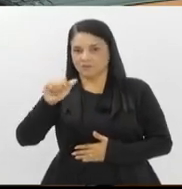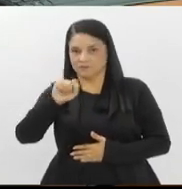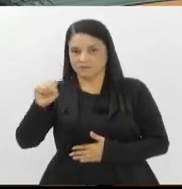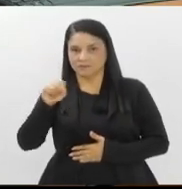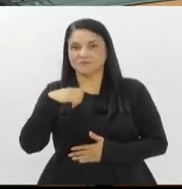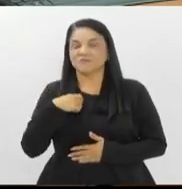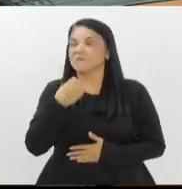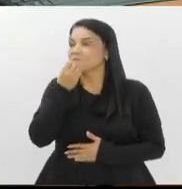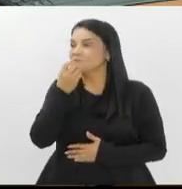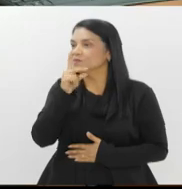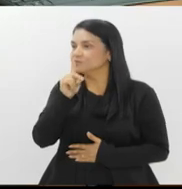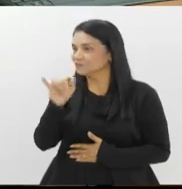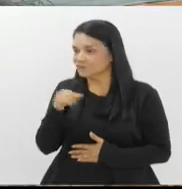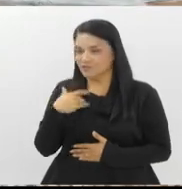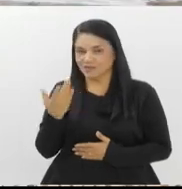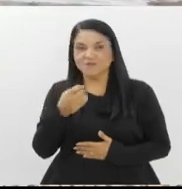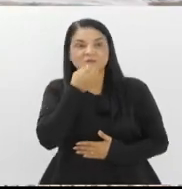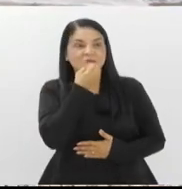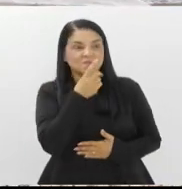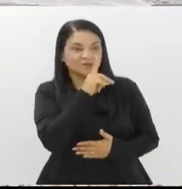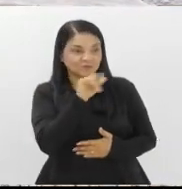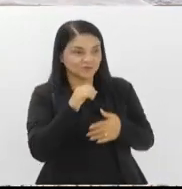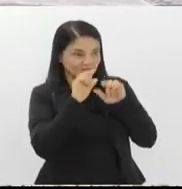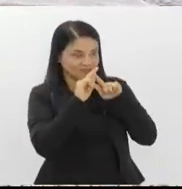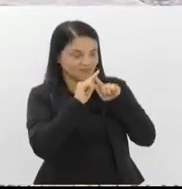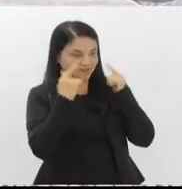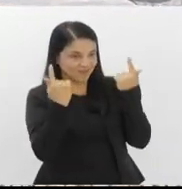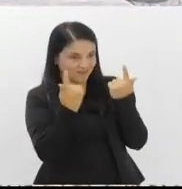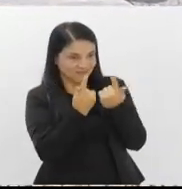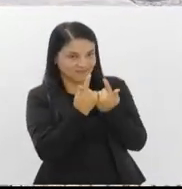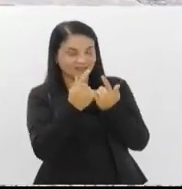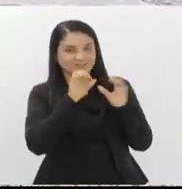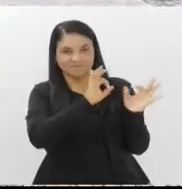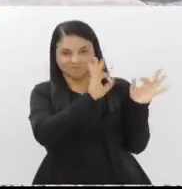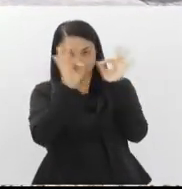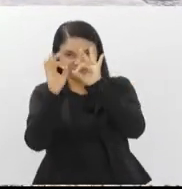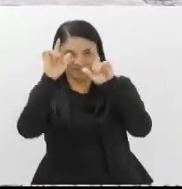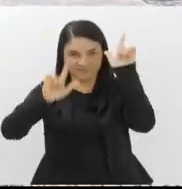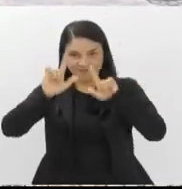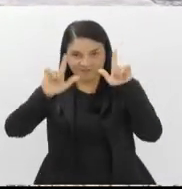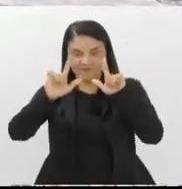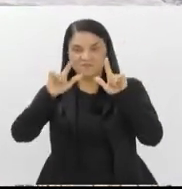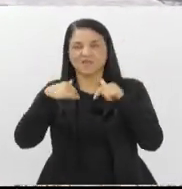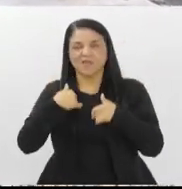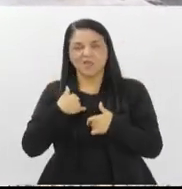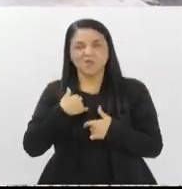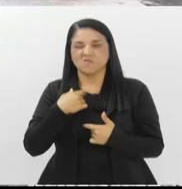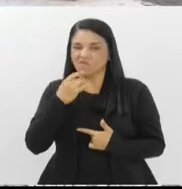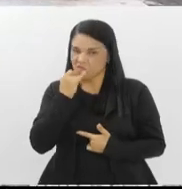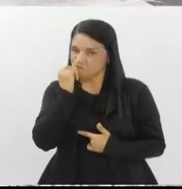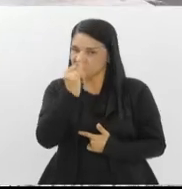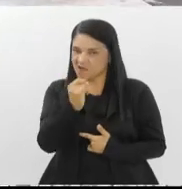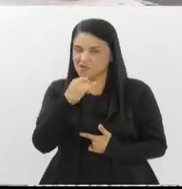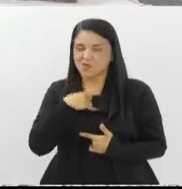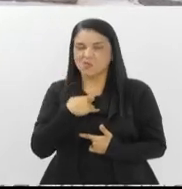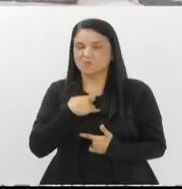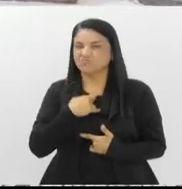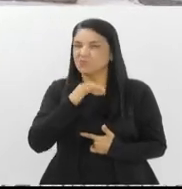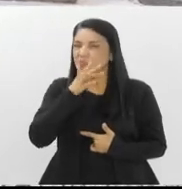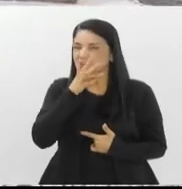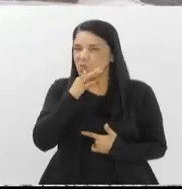Olá, bom dia Vicente, bom dia a todos que acompanham a TV Alerja. Vicente, olha só, eu vou confessar para você que eu era um péssimo aluno de história na época